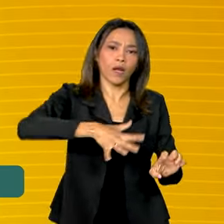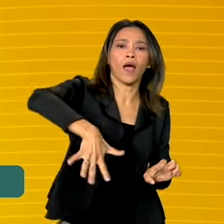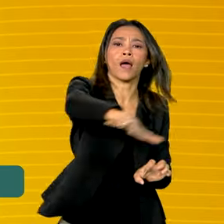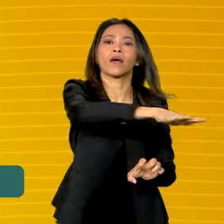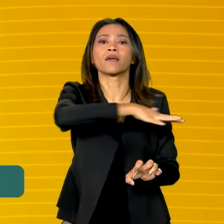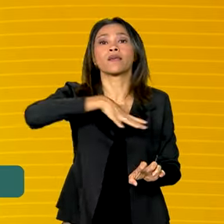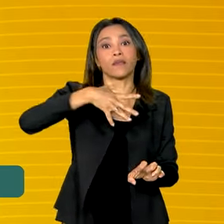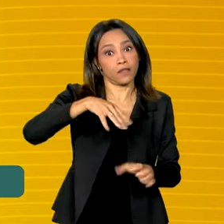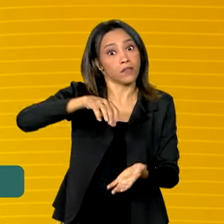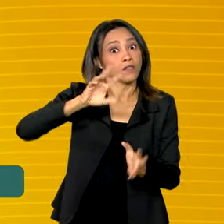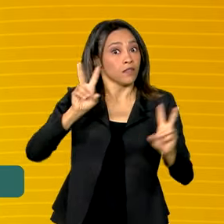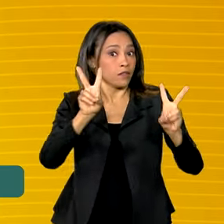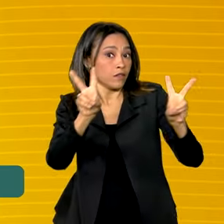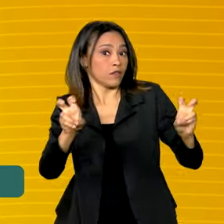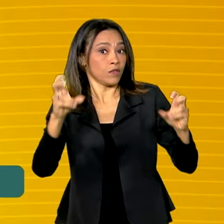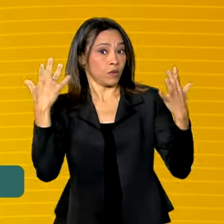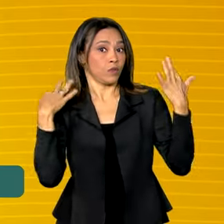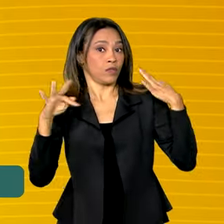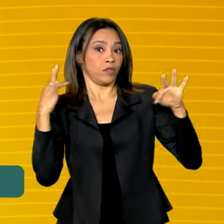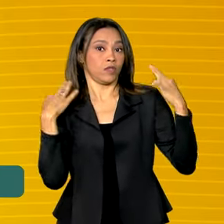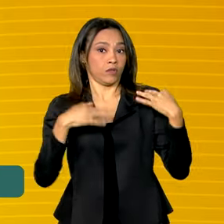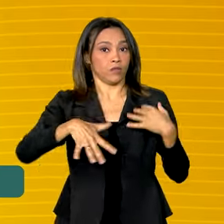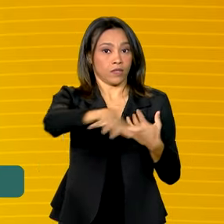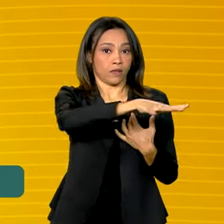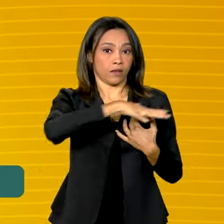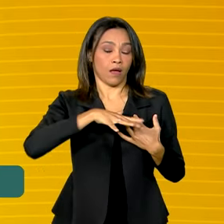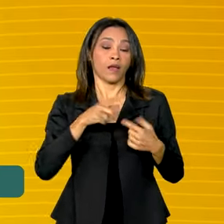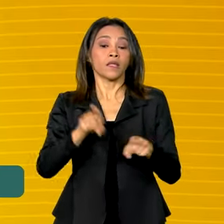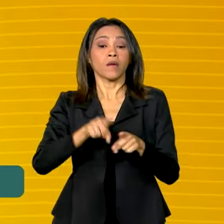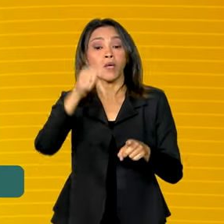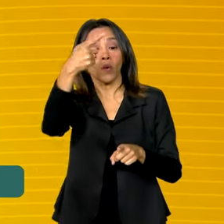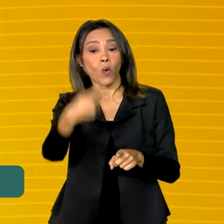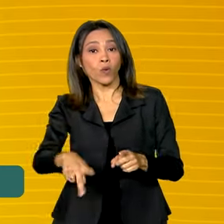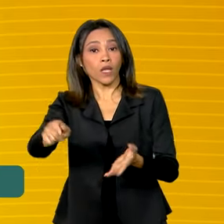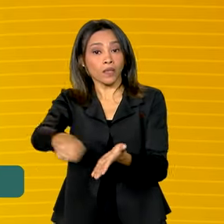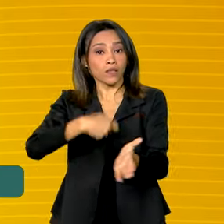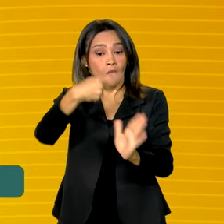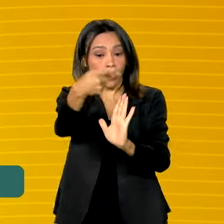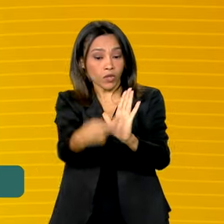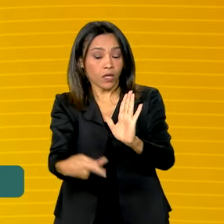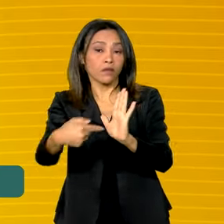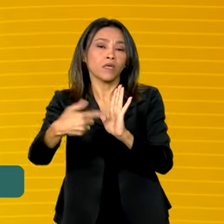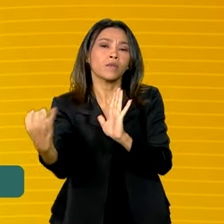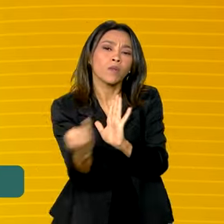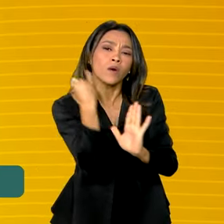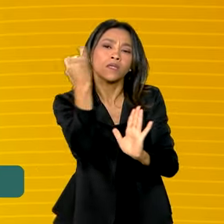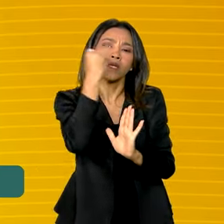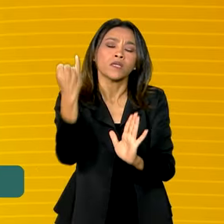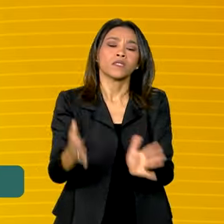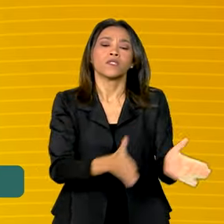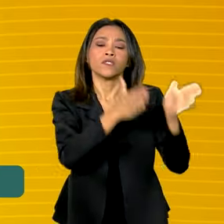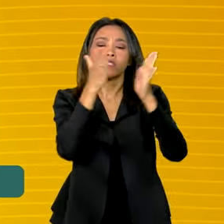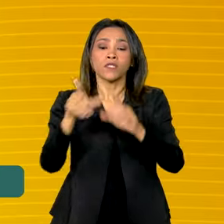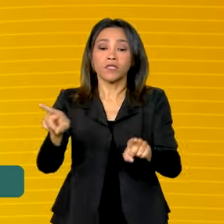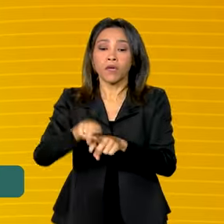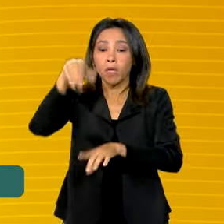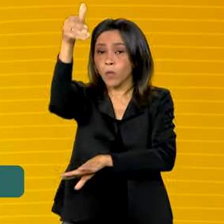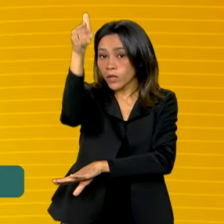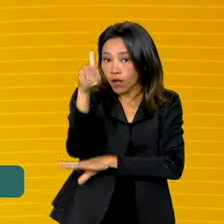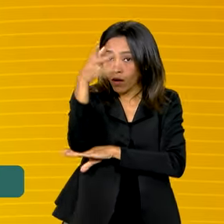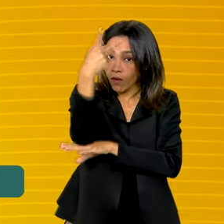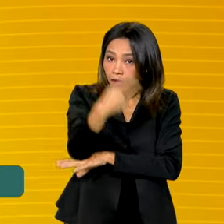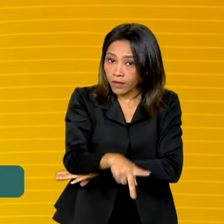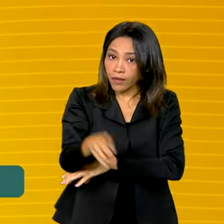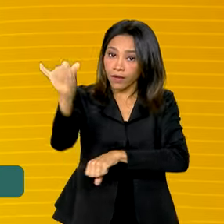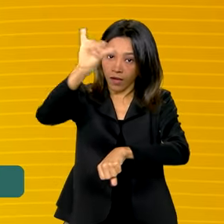turística. Vamos estar assinando também contratos de financiamento para projetos importantes que vão ajudar na COP30. Dentre eles, por exemplo, financiamento de um hotel aqui na região metropolitana